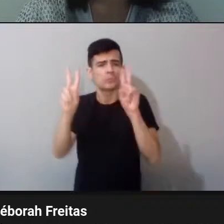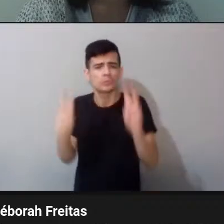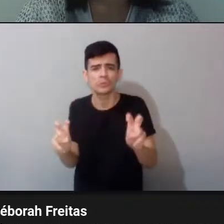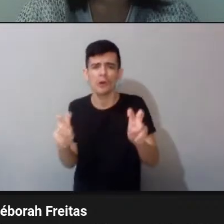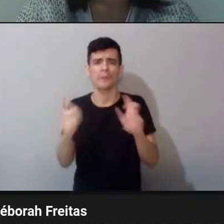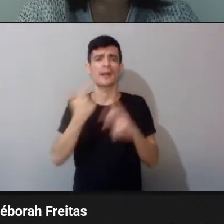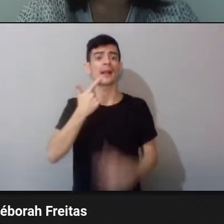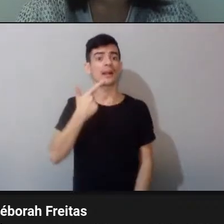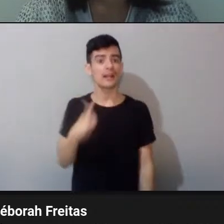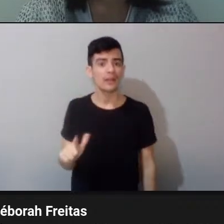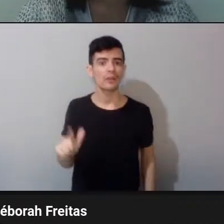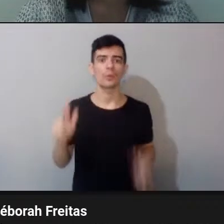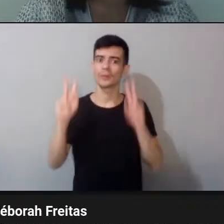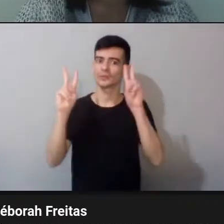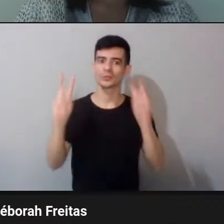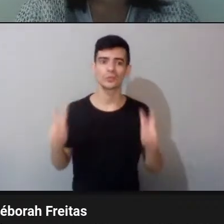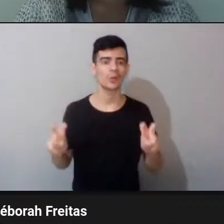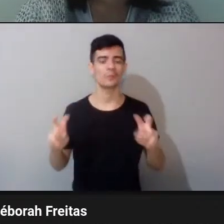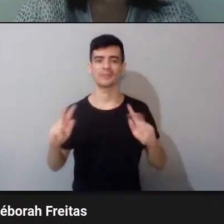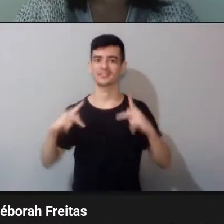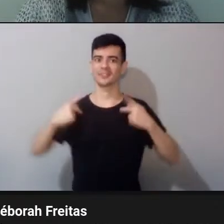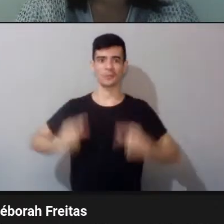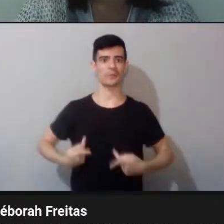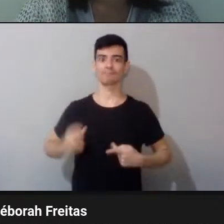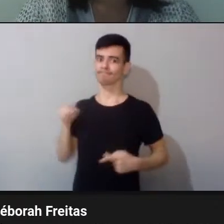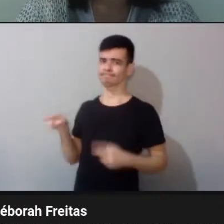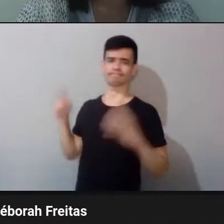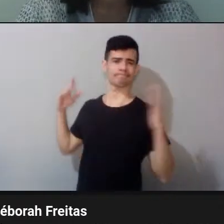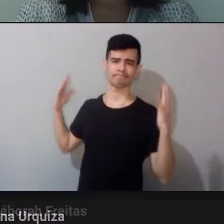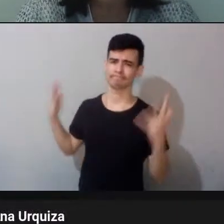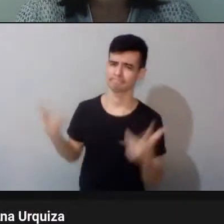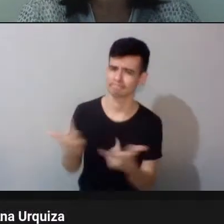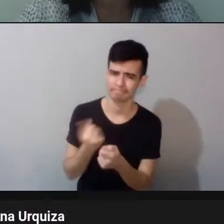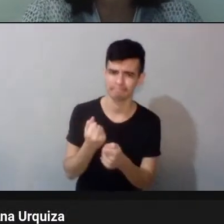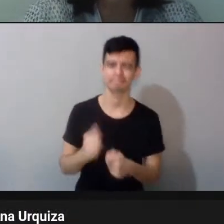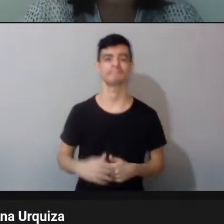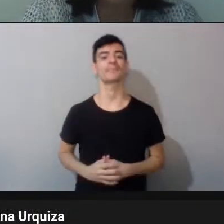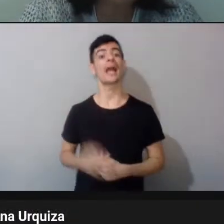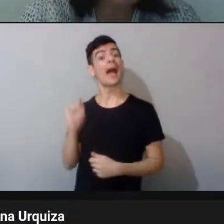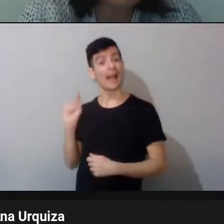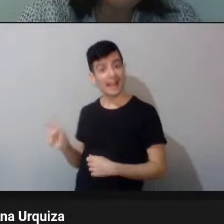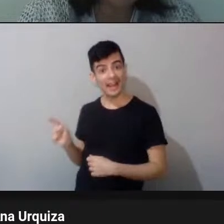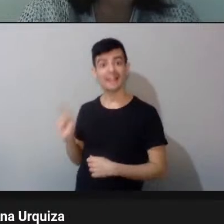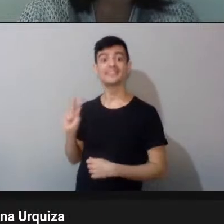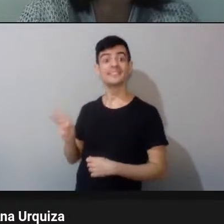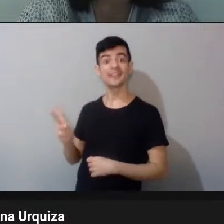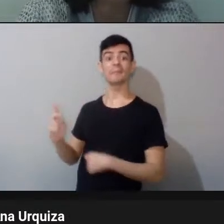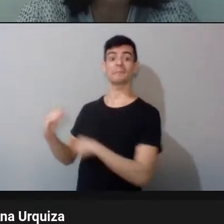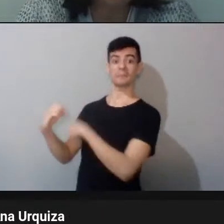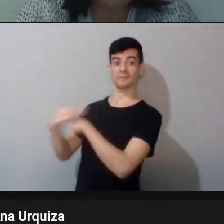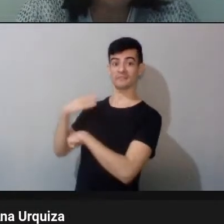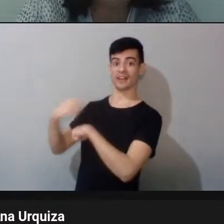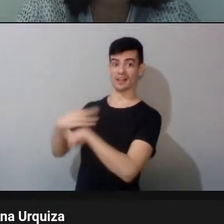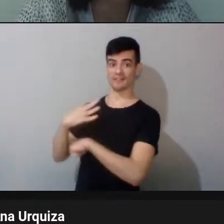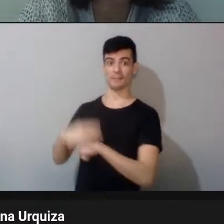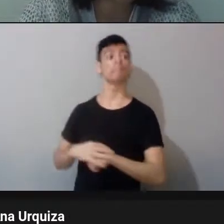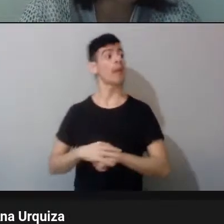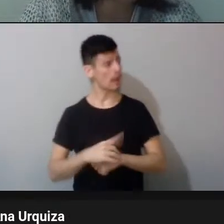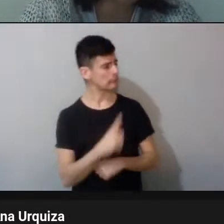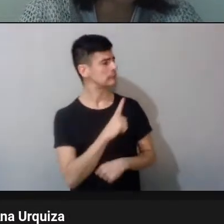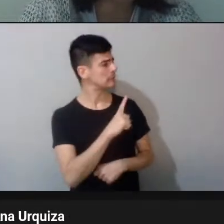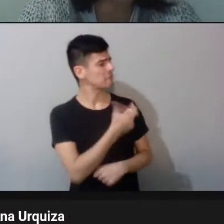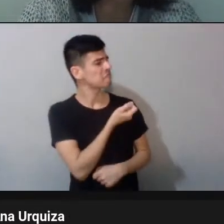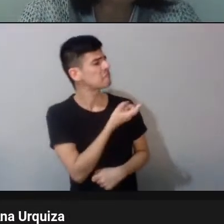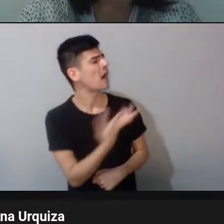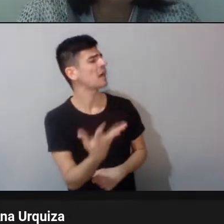um ser humano incrível. E ele dizia assim pra mim, Letícia, olha, tem muita gente interessada em estudar língua caingangue, porque tem